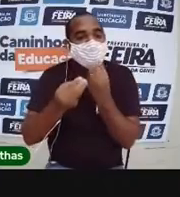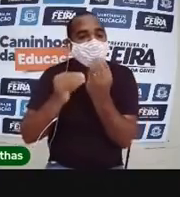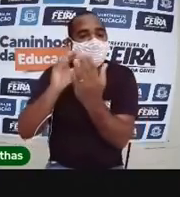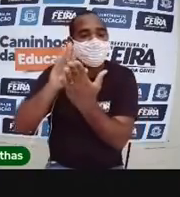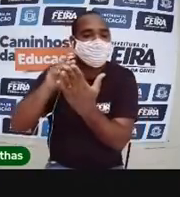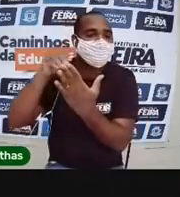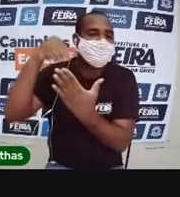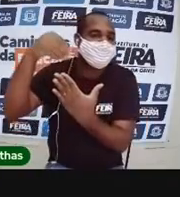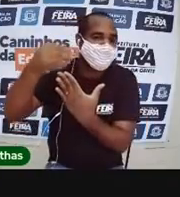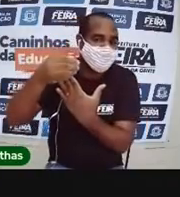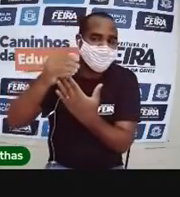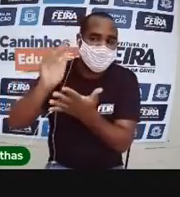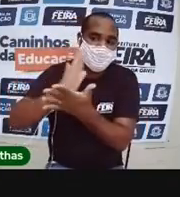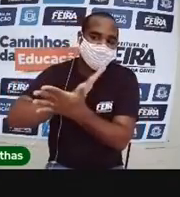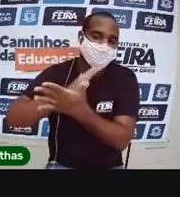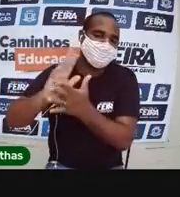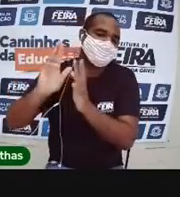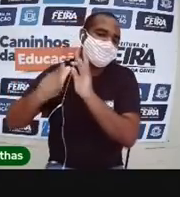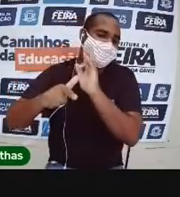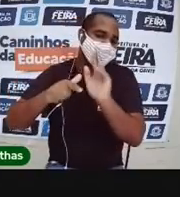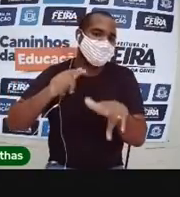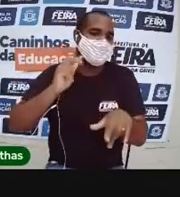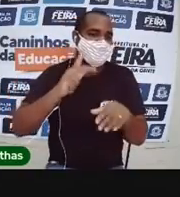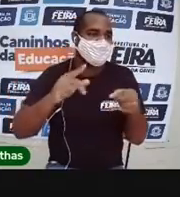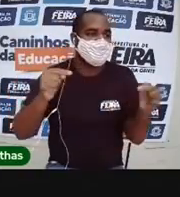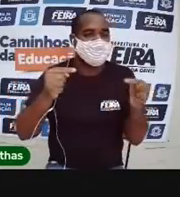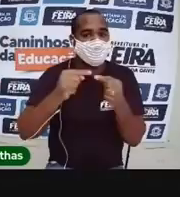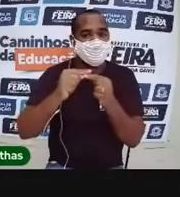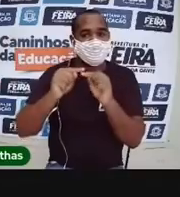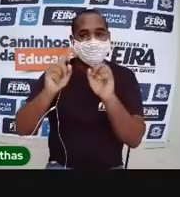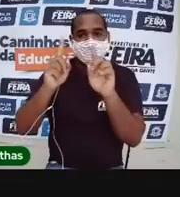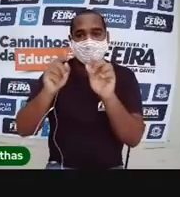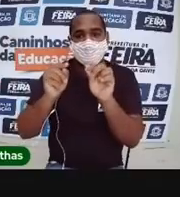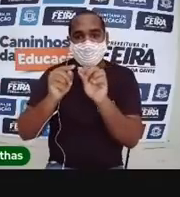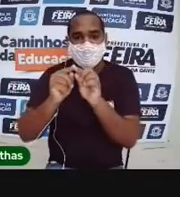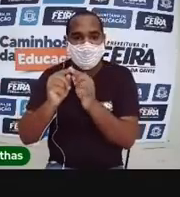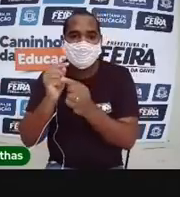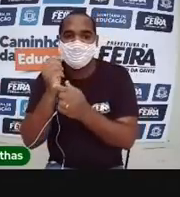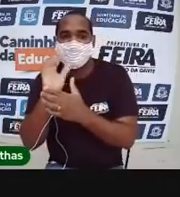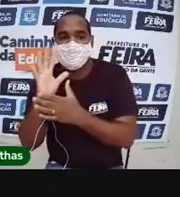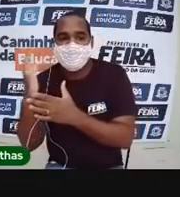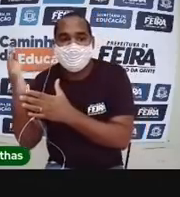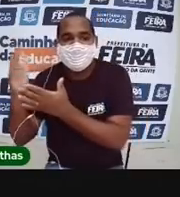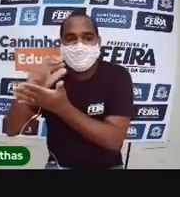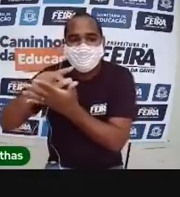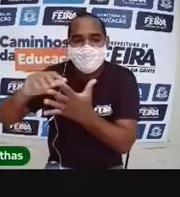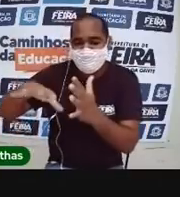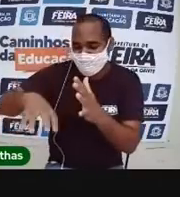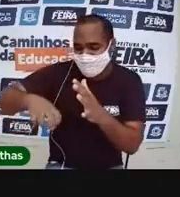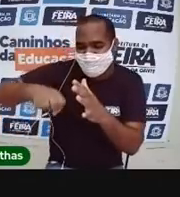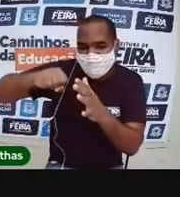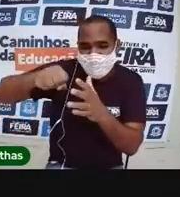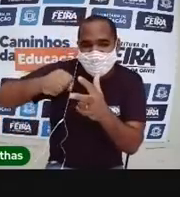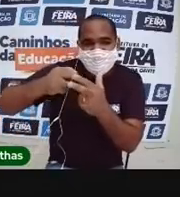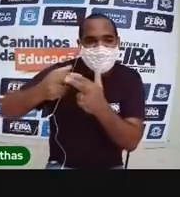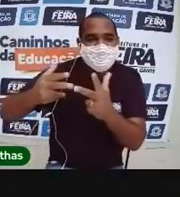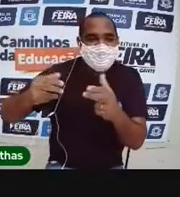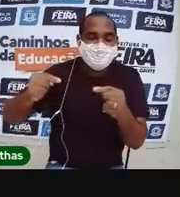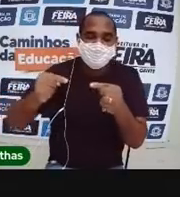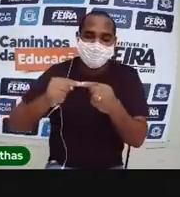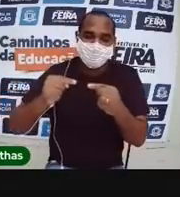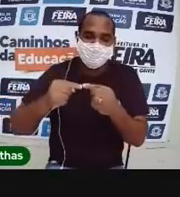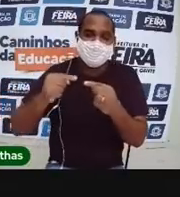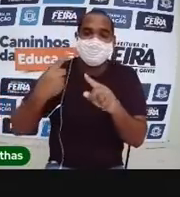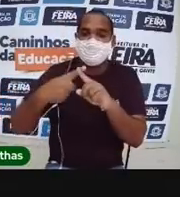você vai ver alguns quadradinhos com hortas, com verduras. Isso era porque os